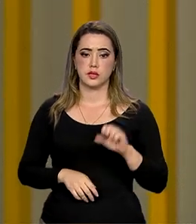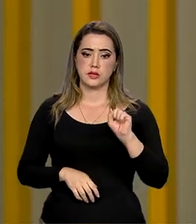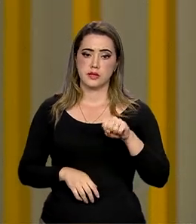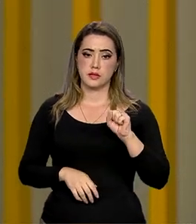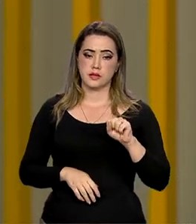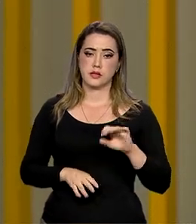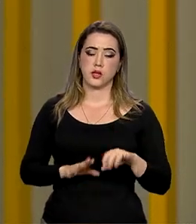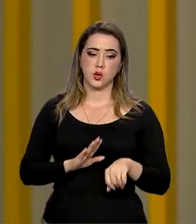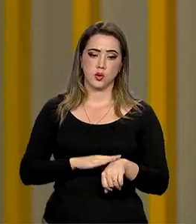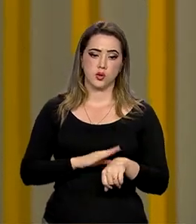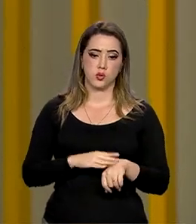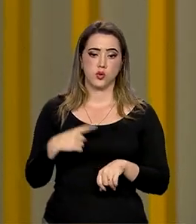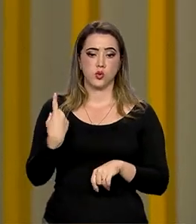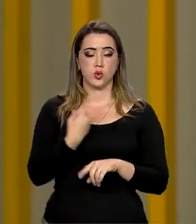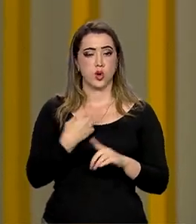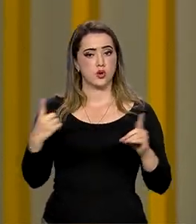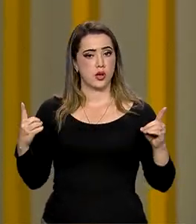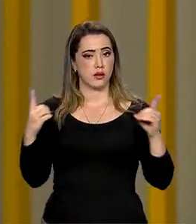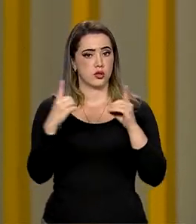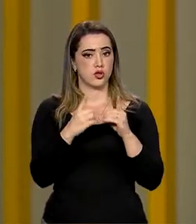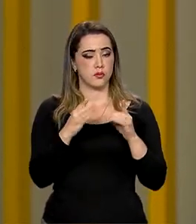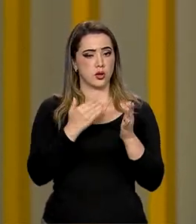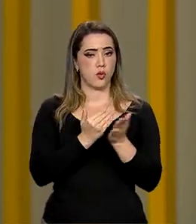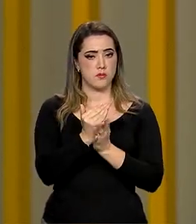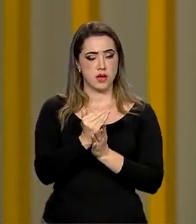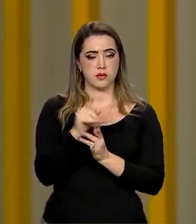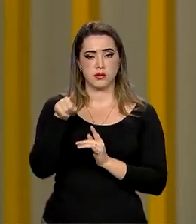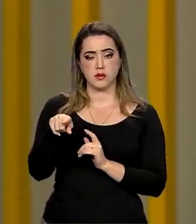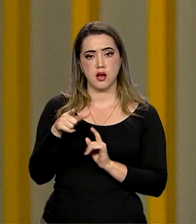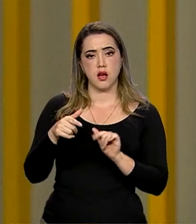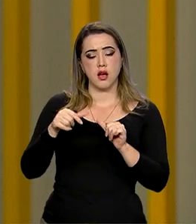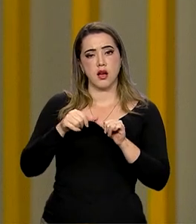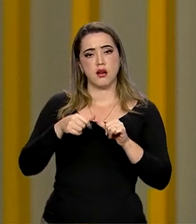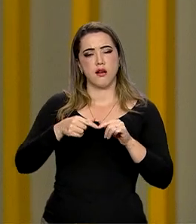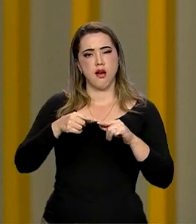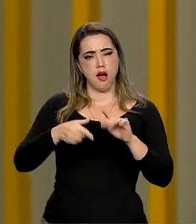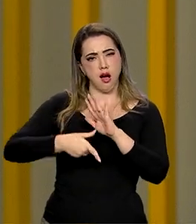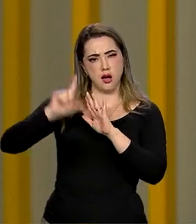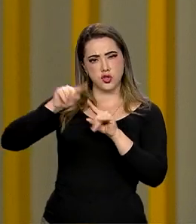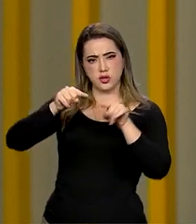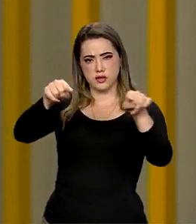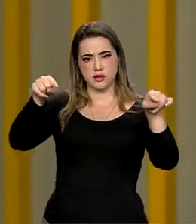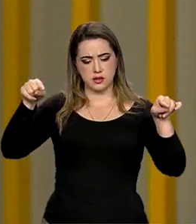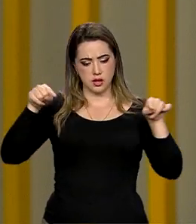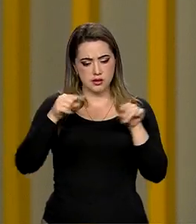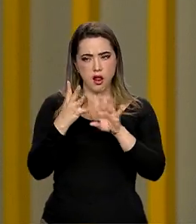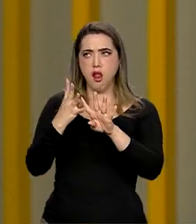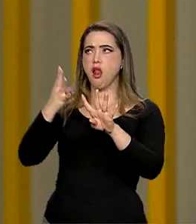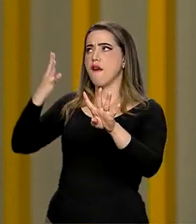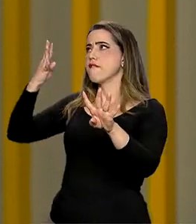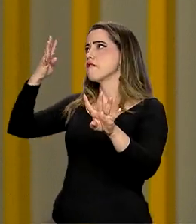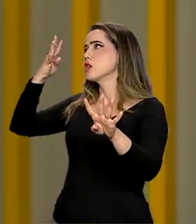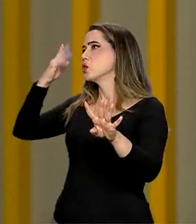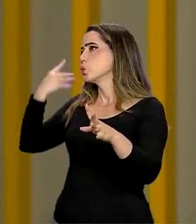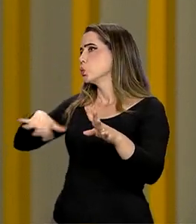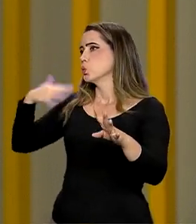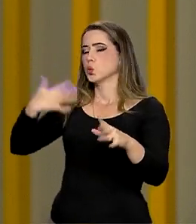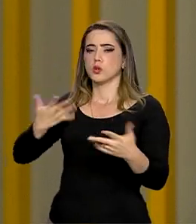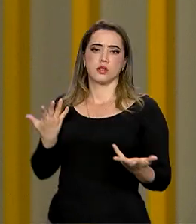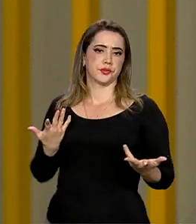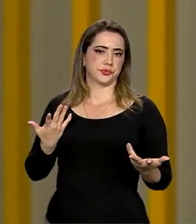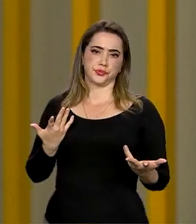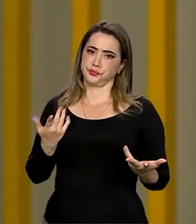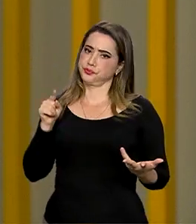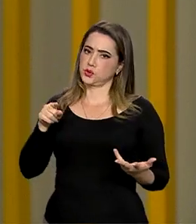momento sim. O atendimento nosso, inicialmente, era feito naquelas filas, aquelas filas horrorosas, de desrespeito com as